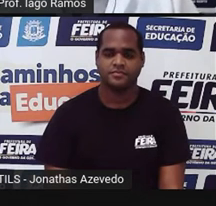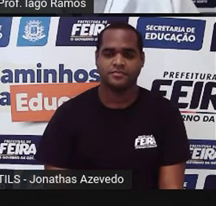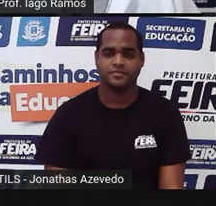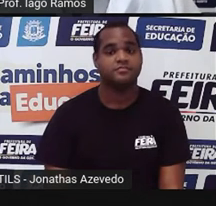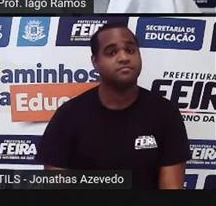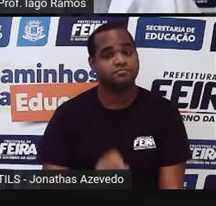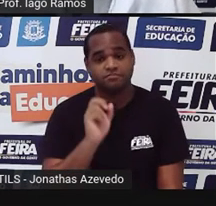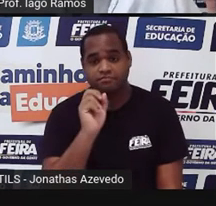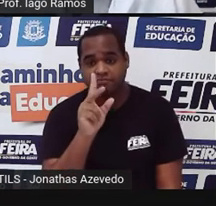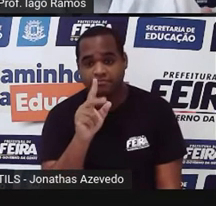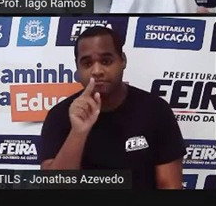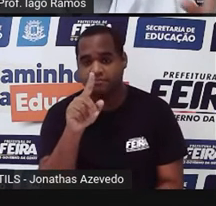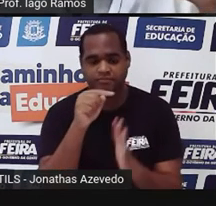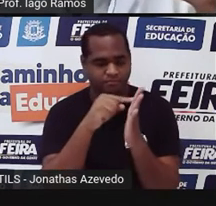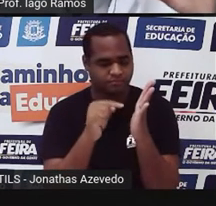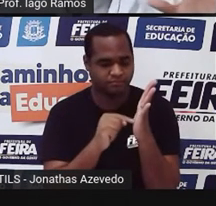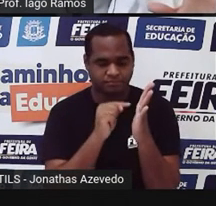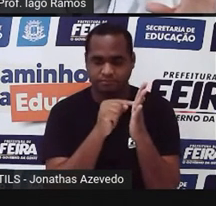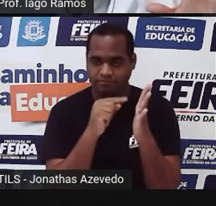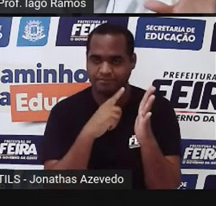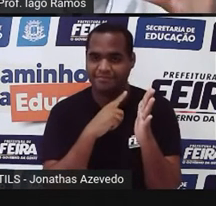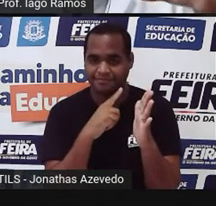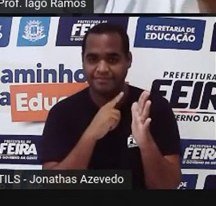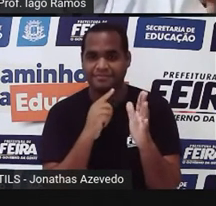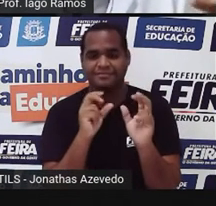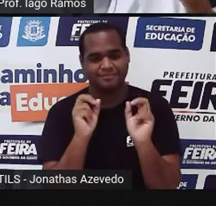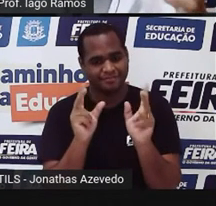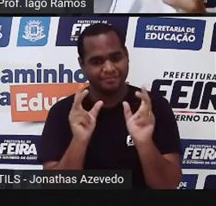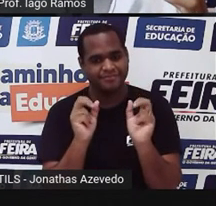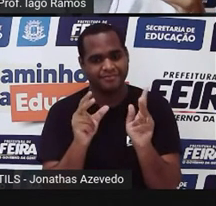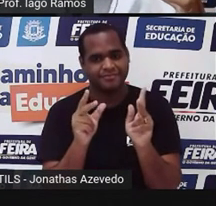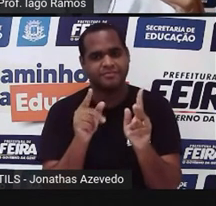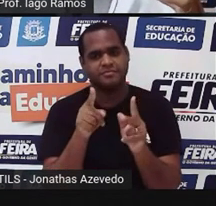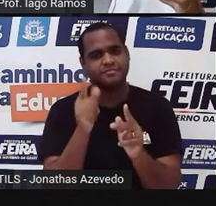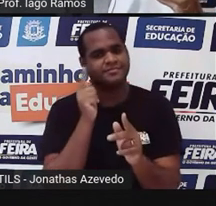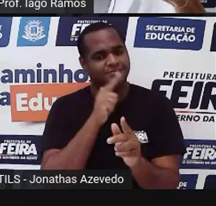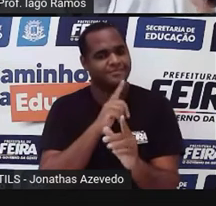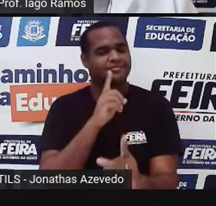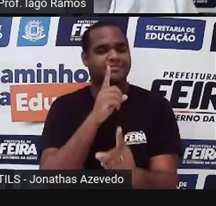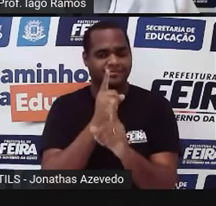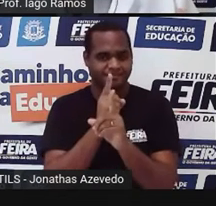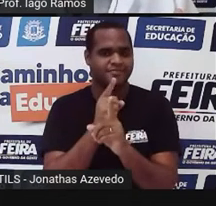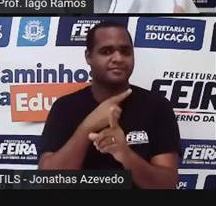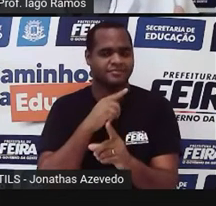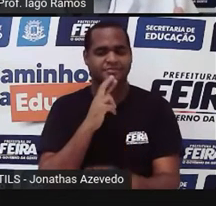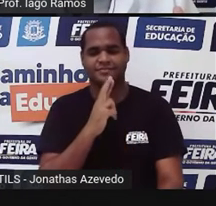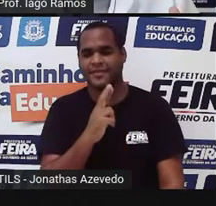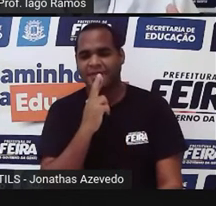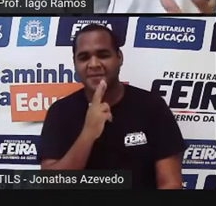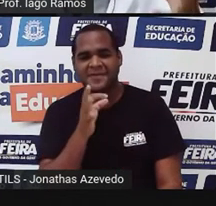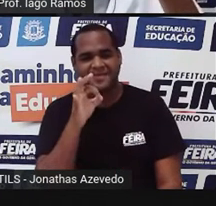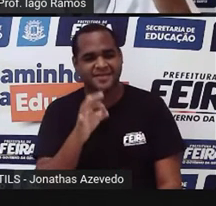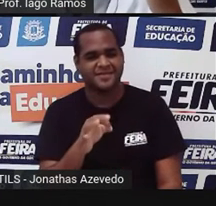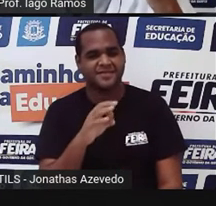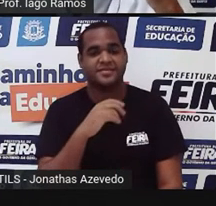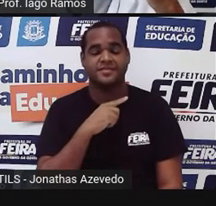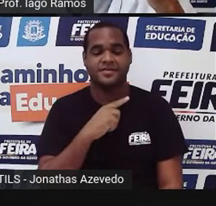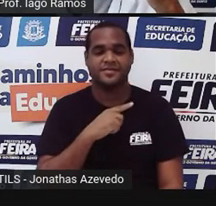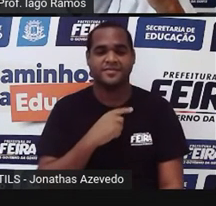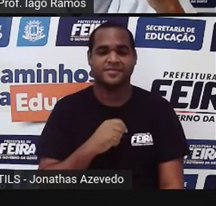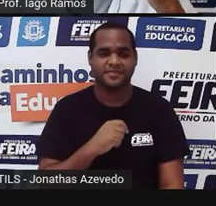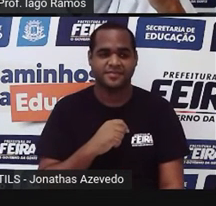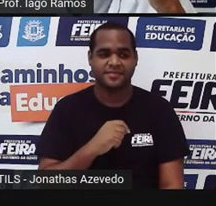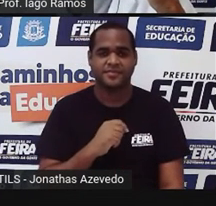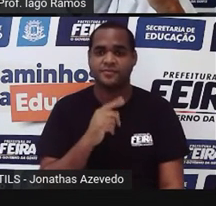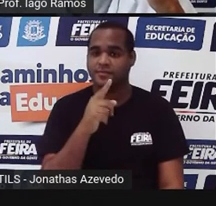Pronto. Como você usou a calculadora, eu tenho certeza que você já encontrou um resultado. Agora, veja se o